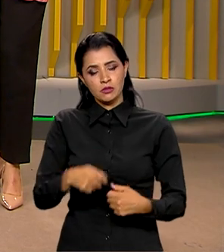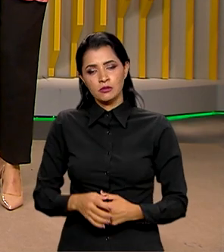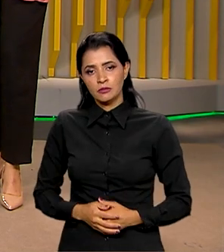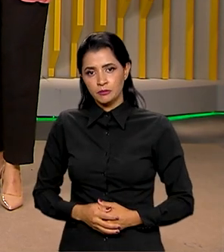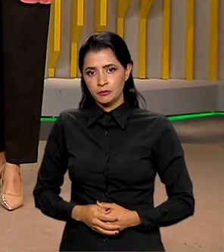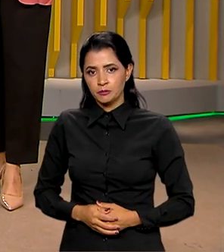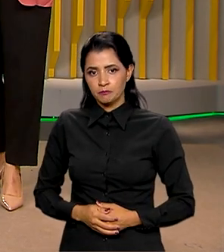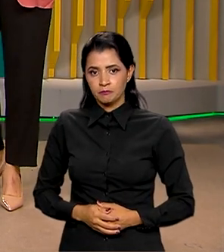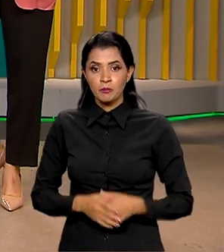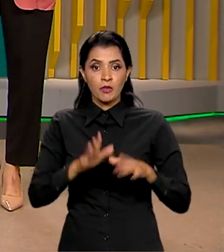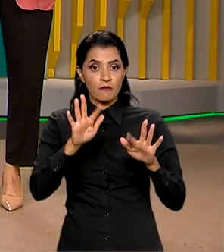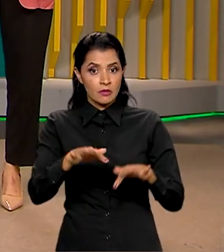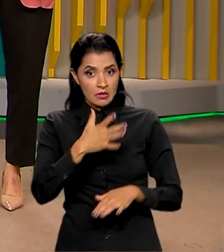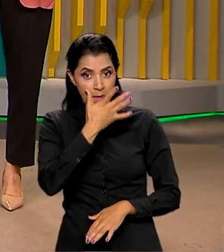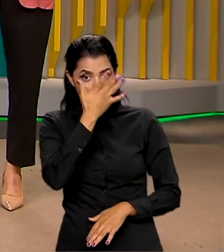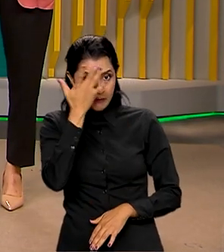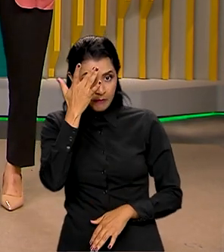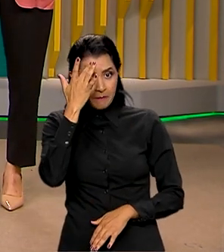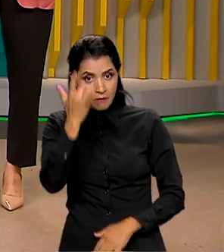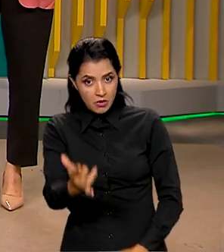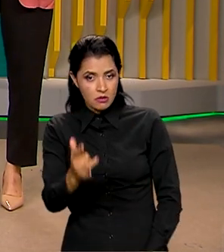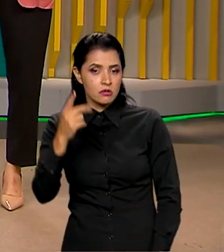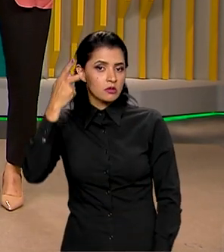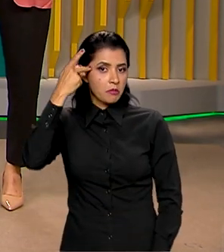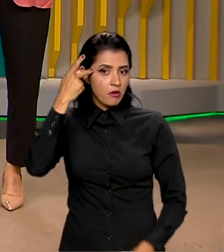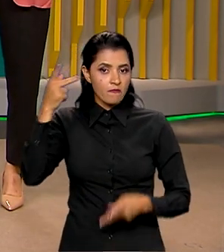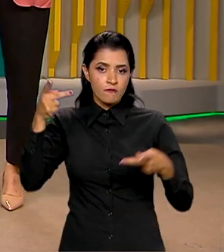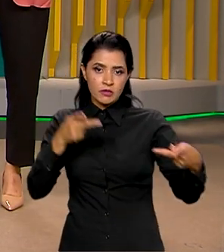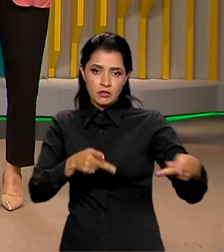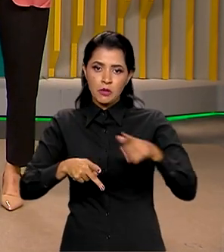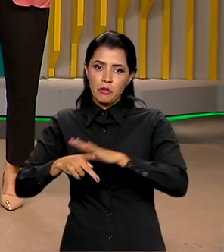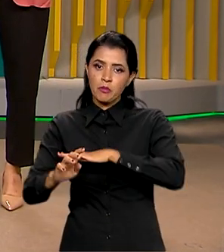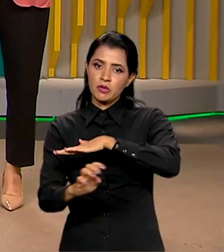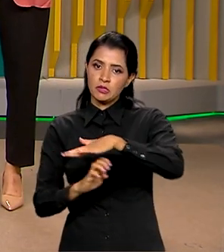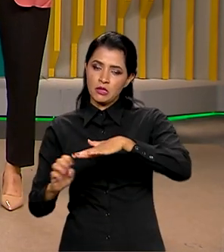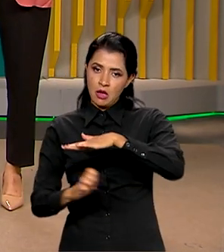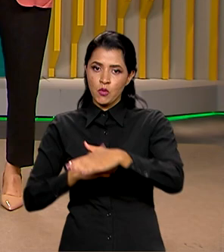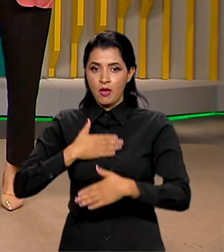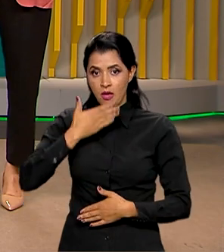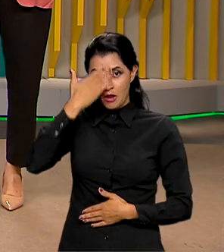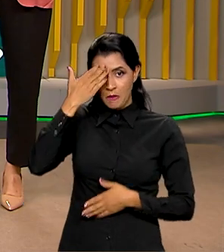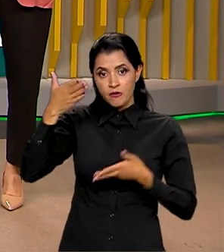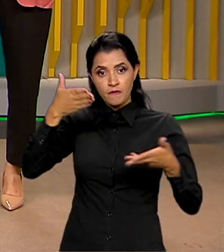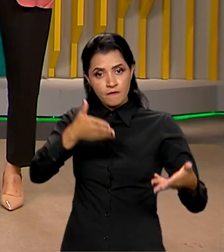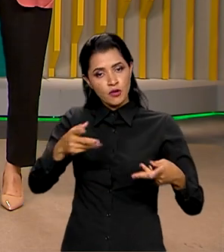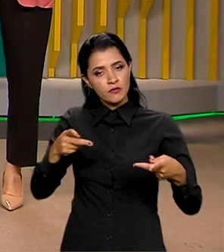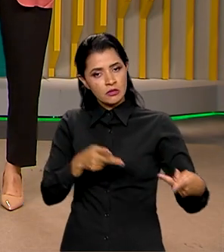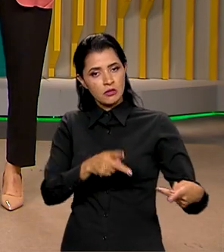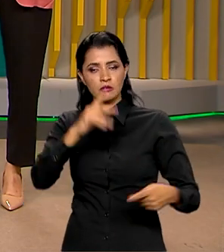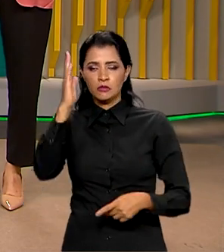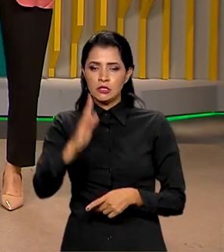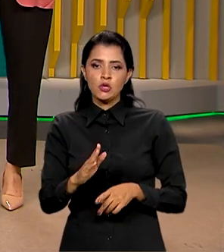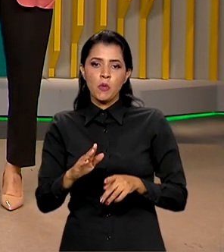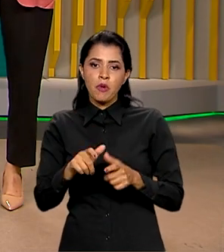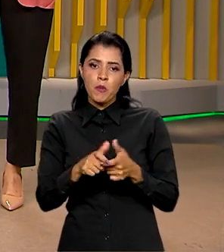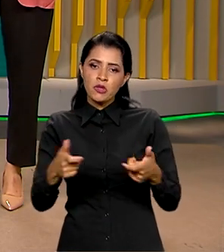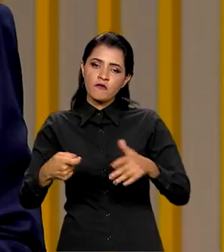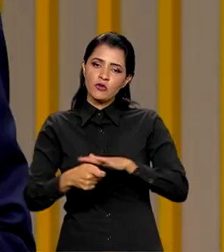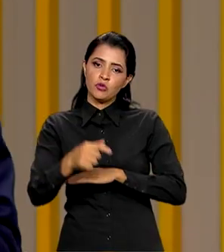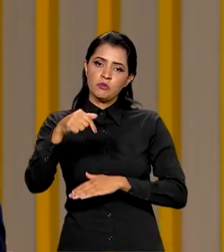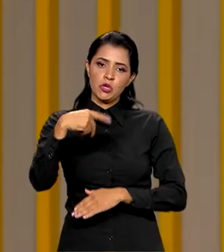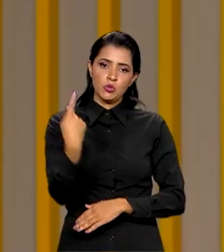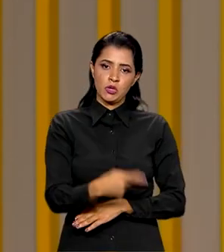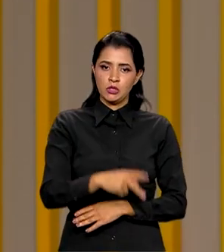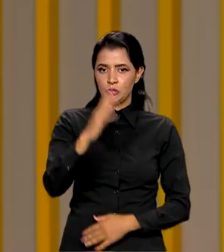Termina amanhã em São Paulo a visita de empresários da Arábia Saudita que vieram ao Brasil para ampliar investimentos no país.